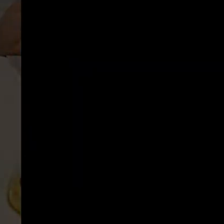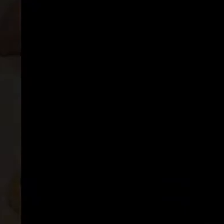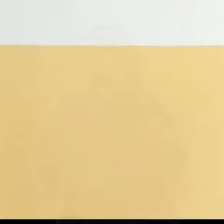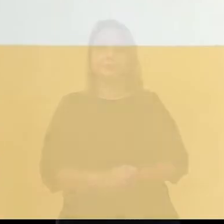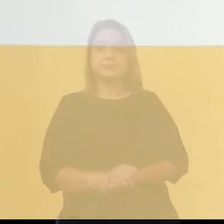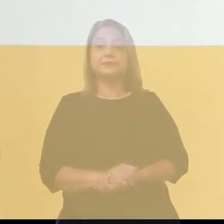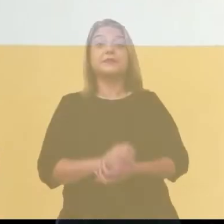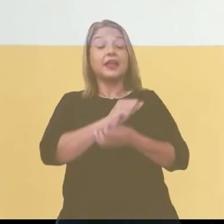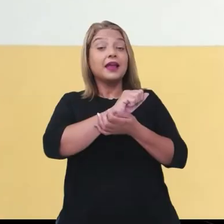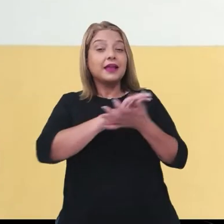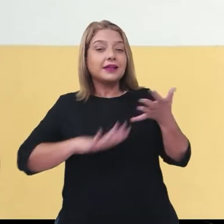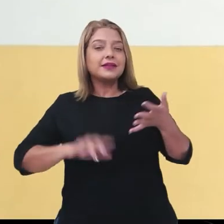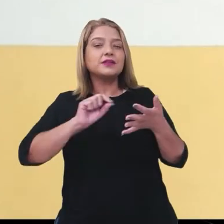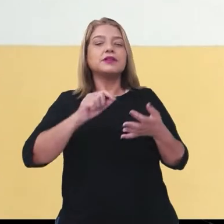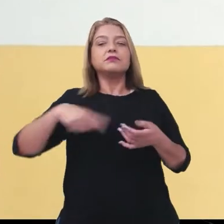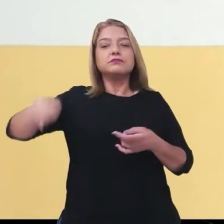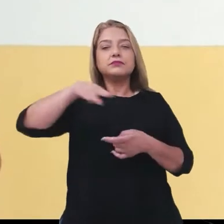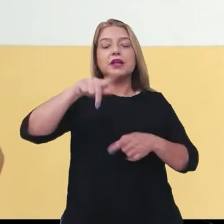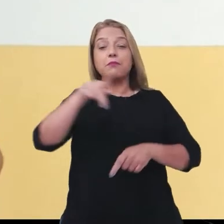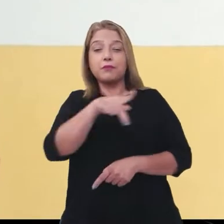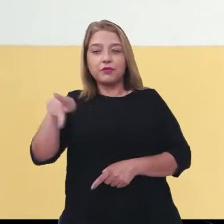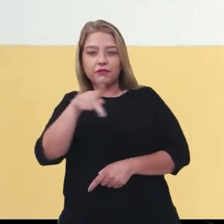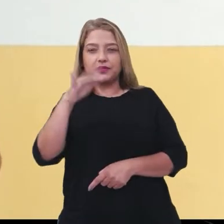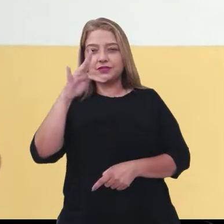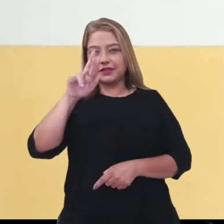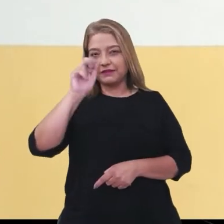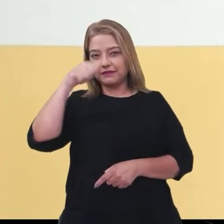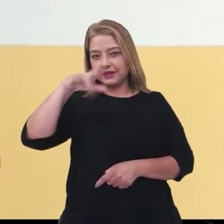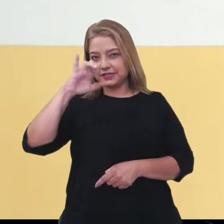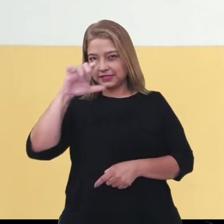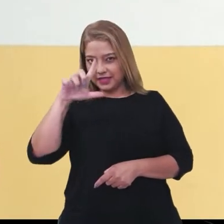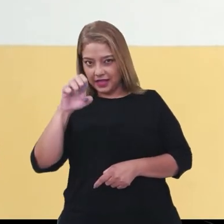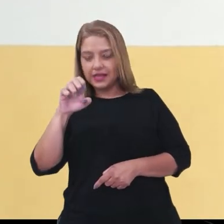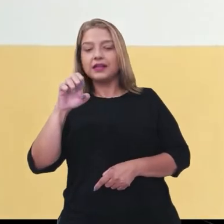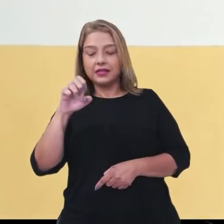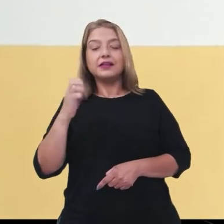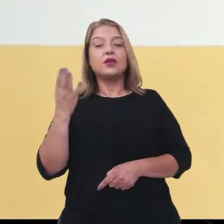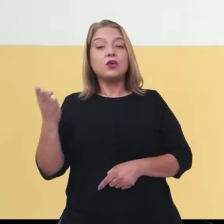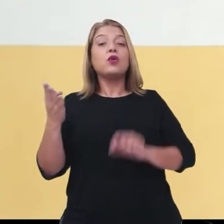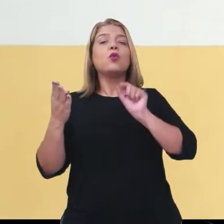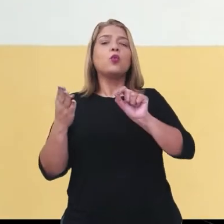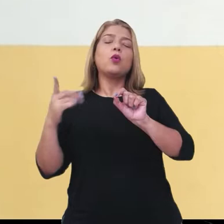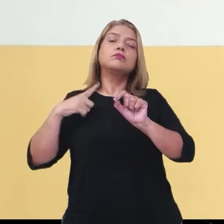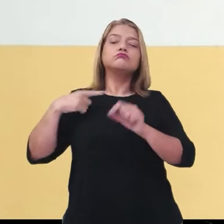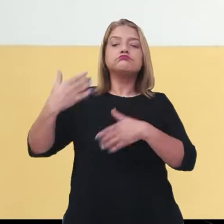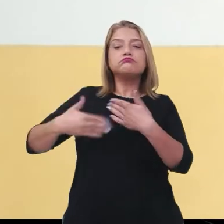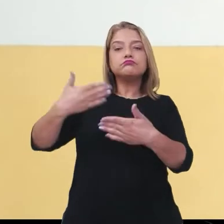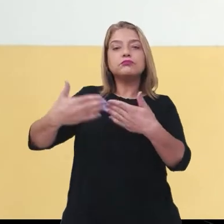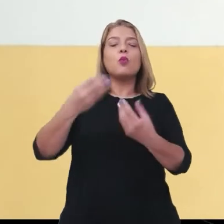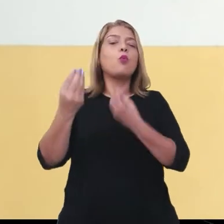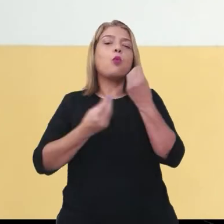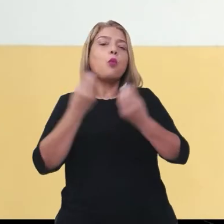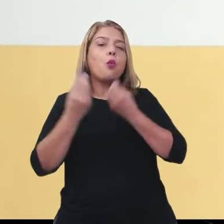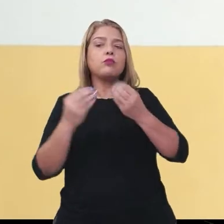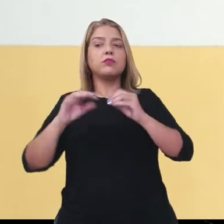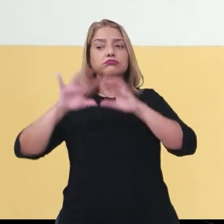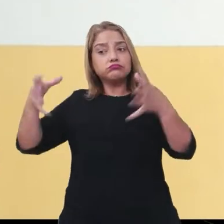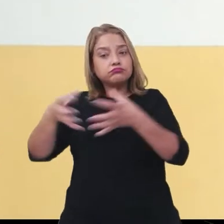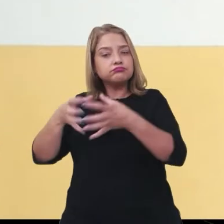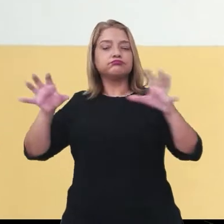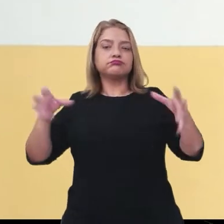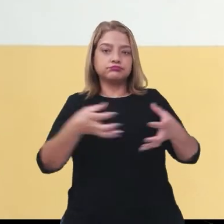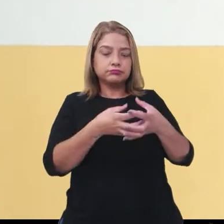As duas atividades participadas da professora Marisela Rodrigues foram desenvolvidas ações coletivas,